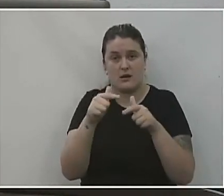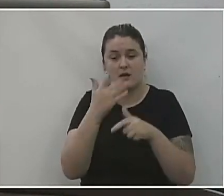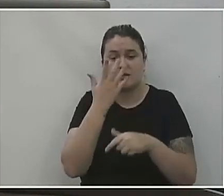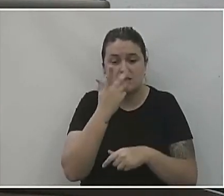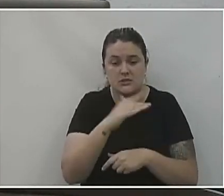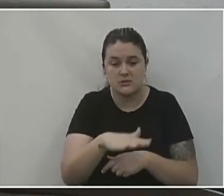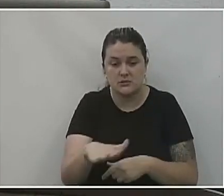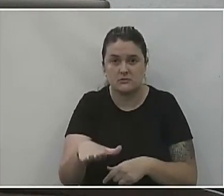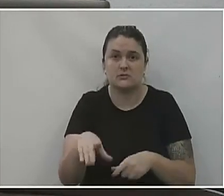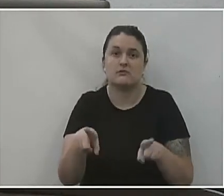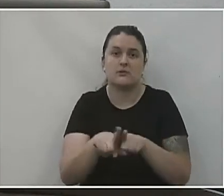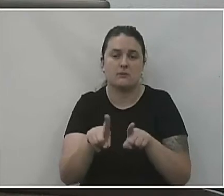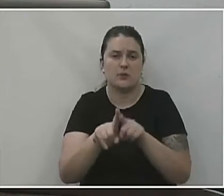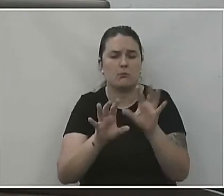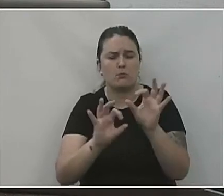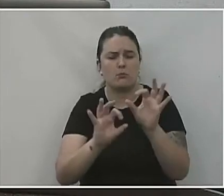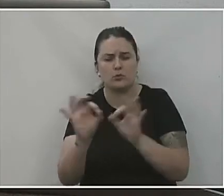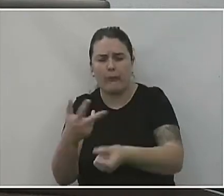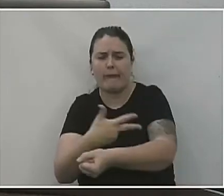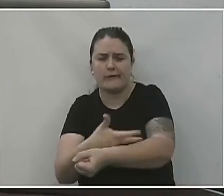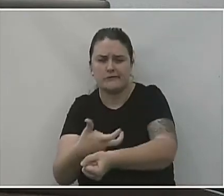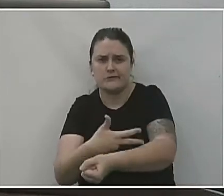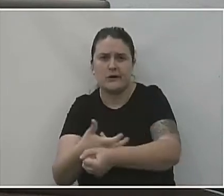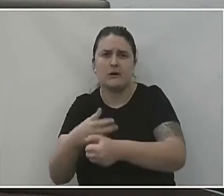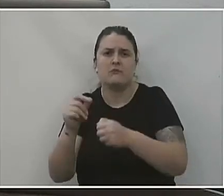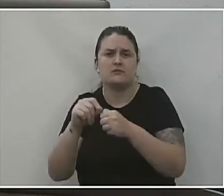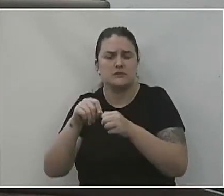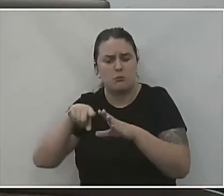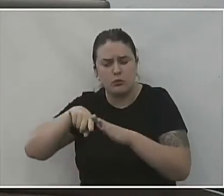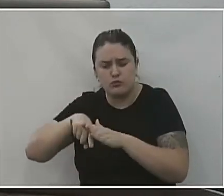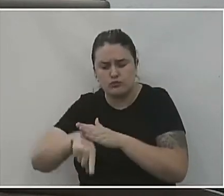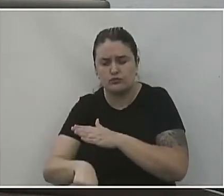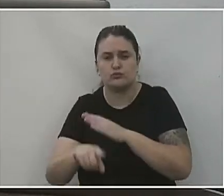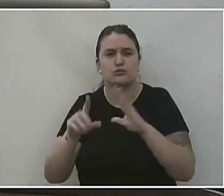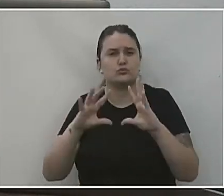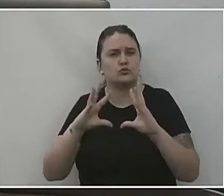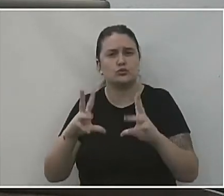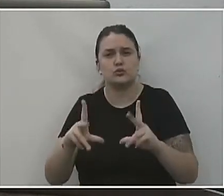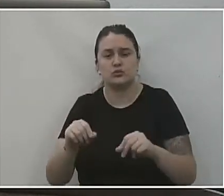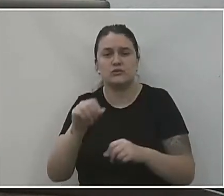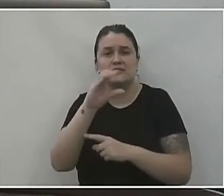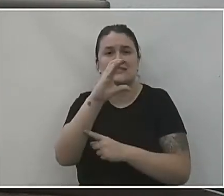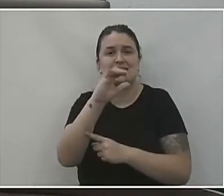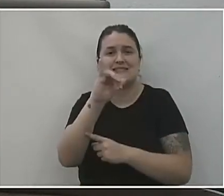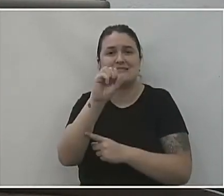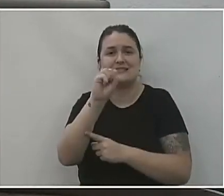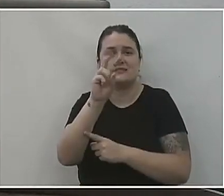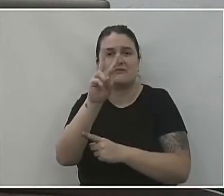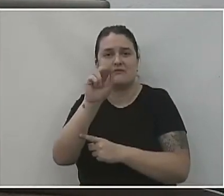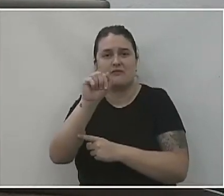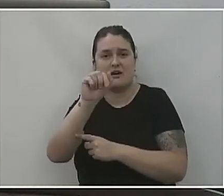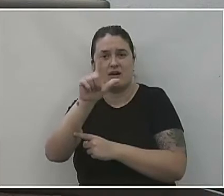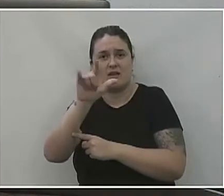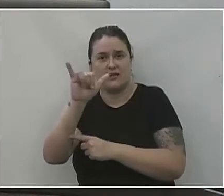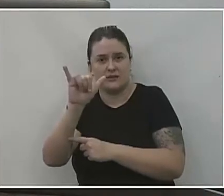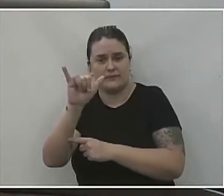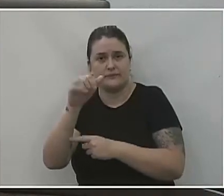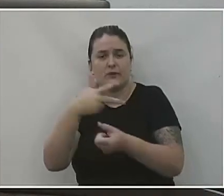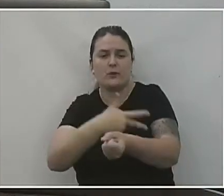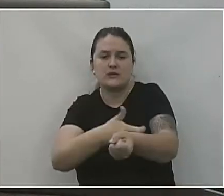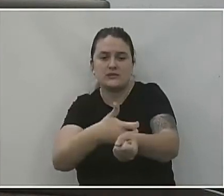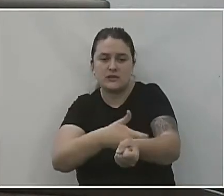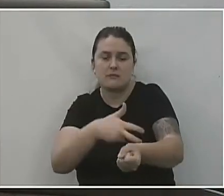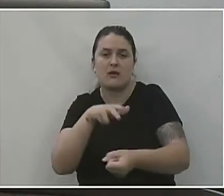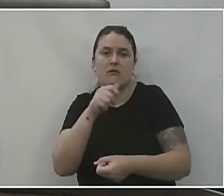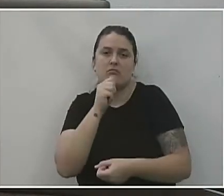a gente também está reestruturando todos os exames, a gente está se aprofundando de tudo o que é ofertado pelo CISVALE. Então, essa questão dos exames,